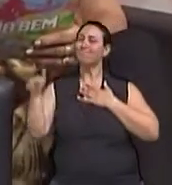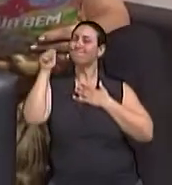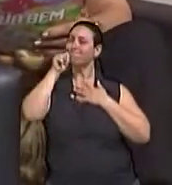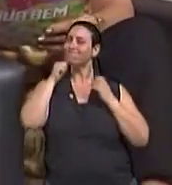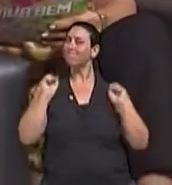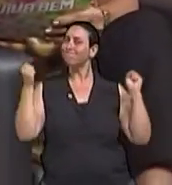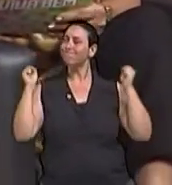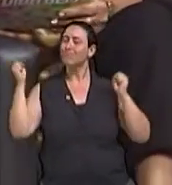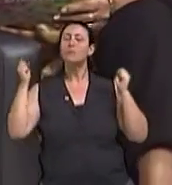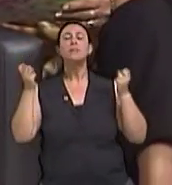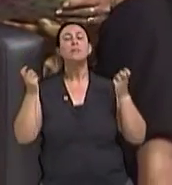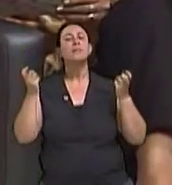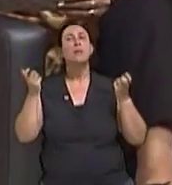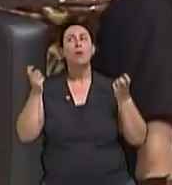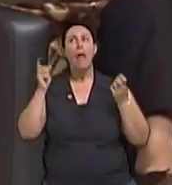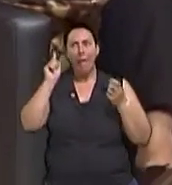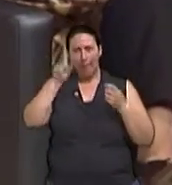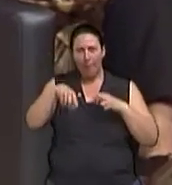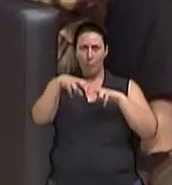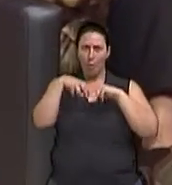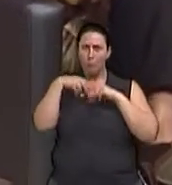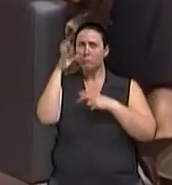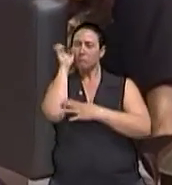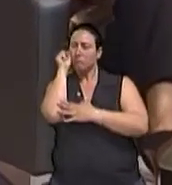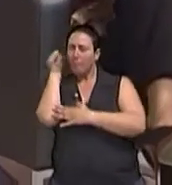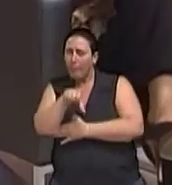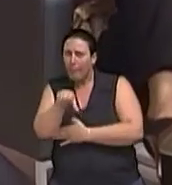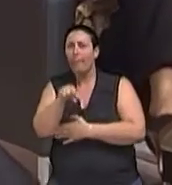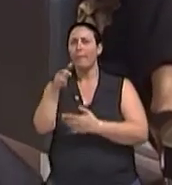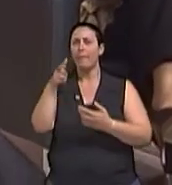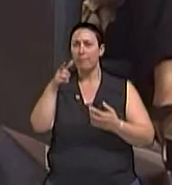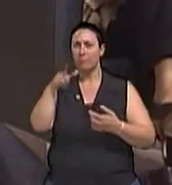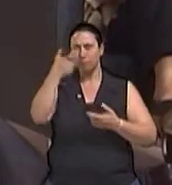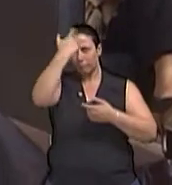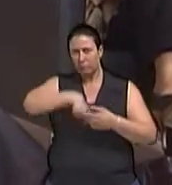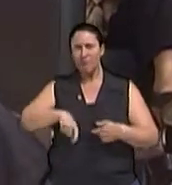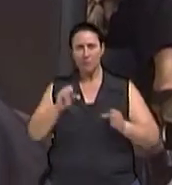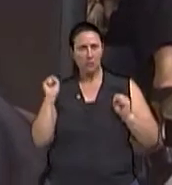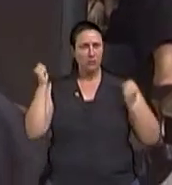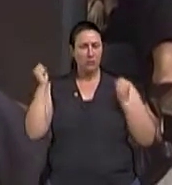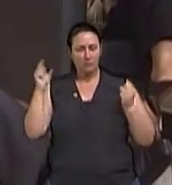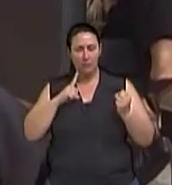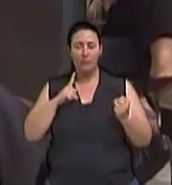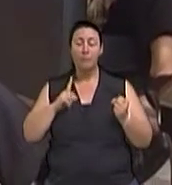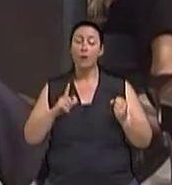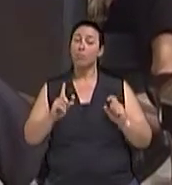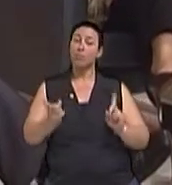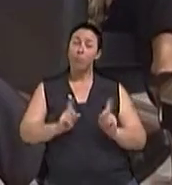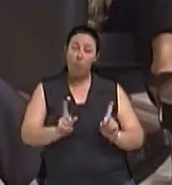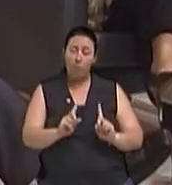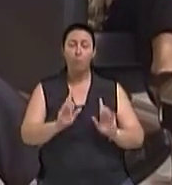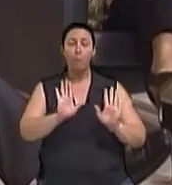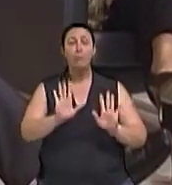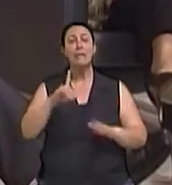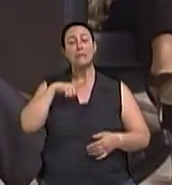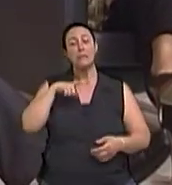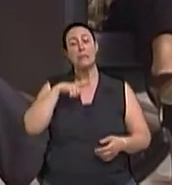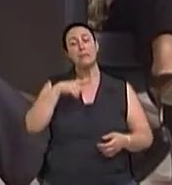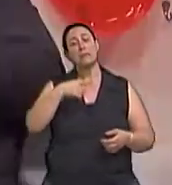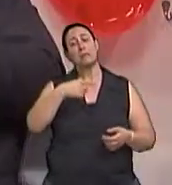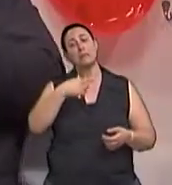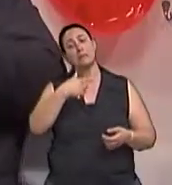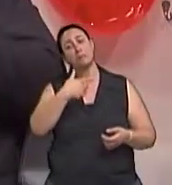e insônia. Toda pessoa insônia é um ansioso? Não necessariamente, Isabel. Existe uma tendência.